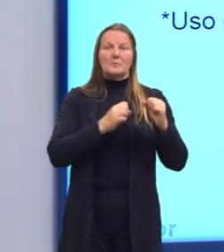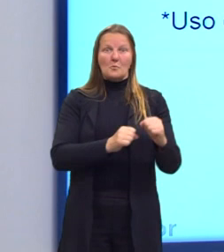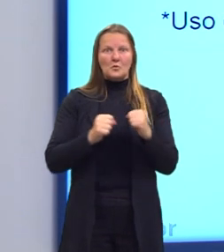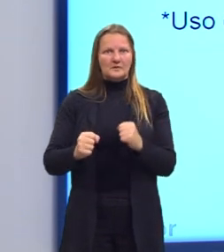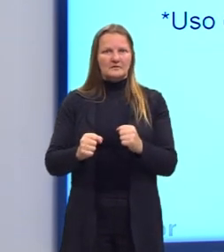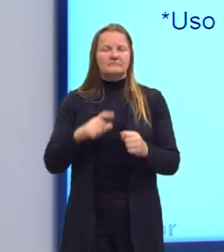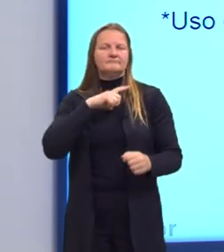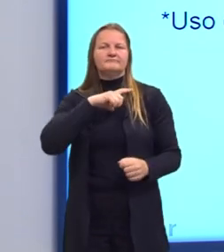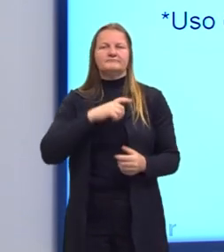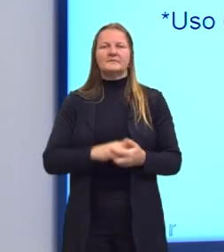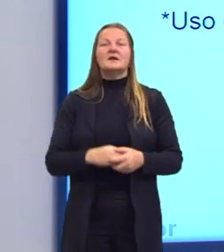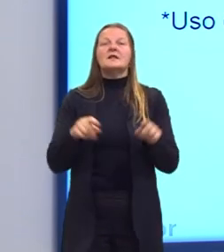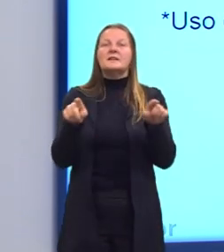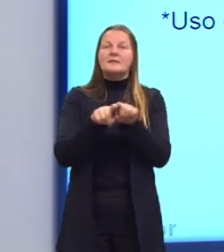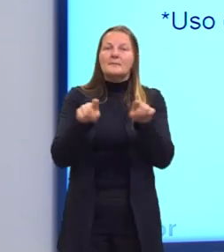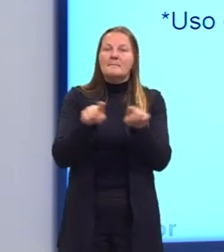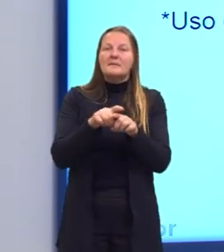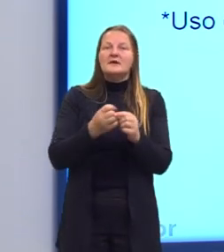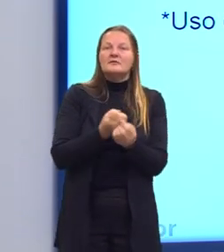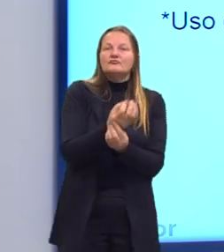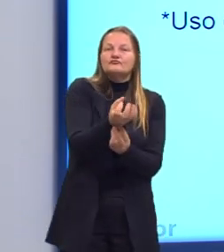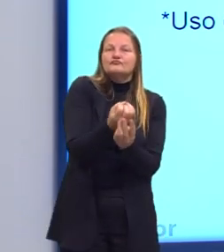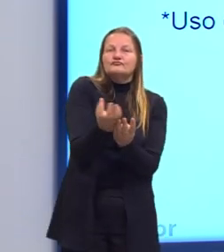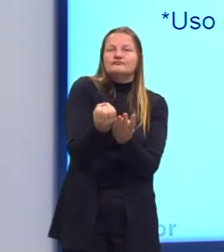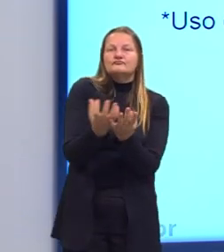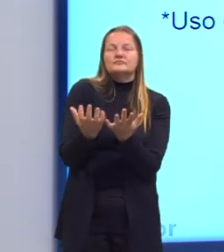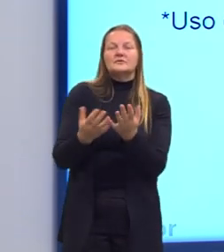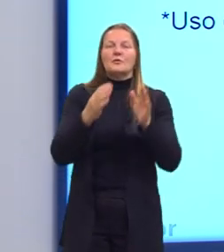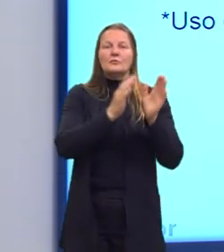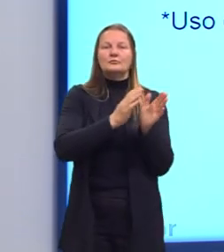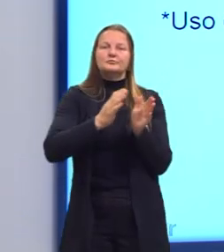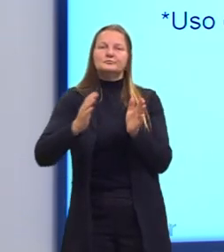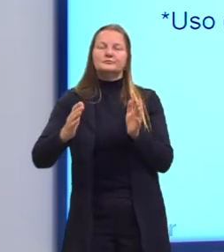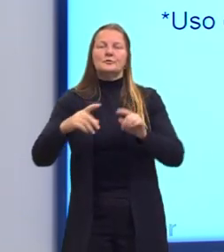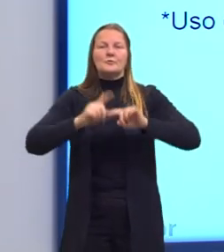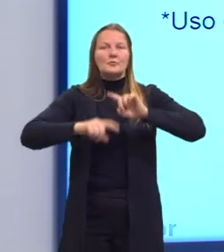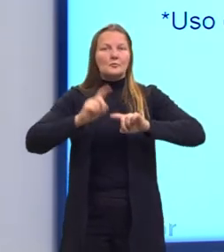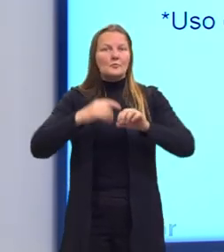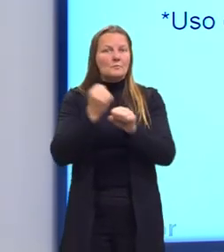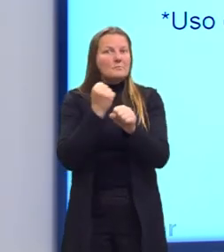Também, olha, a dispersão das etapas das cadeias produtivas.